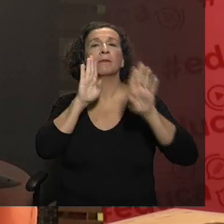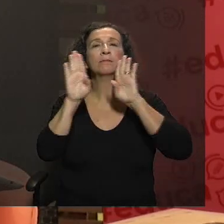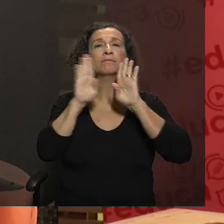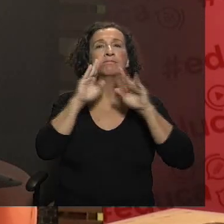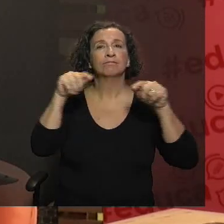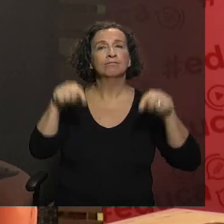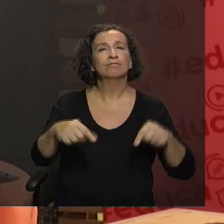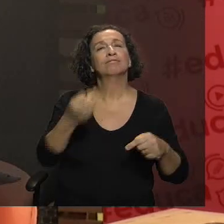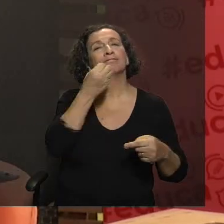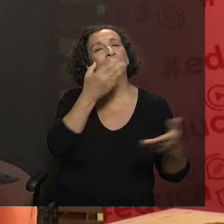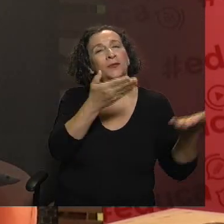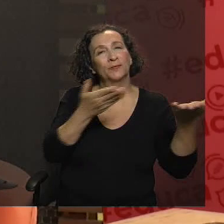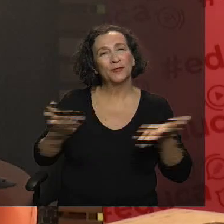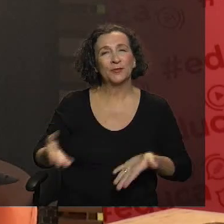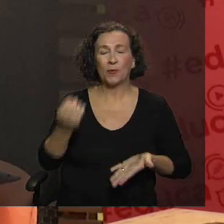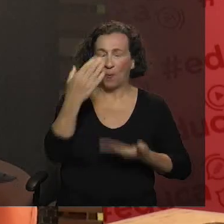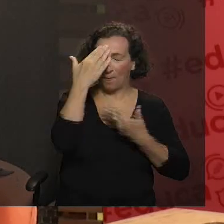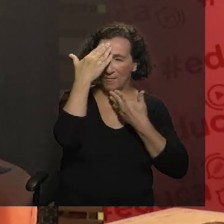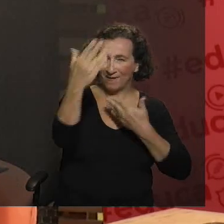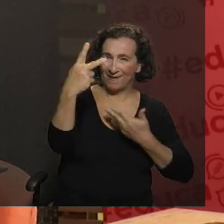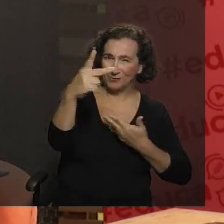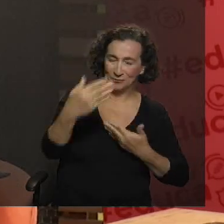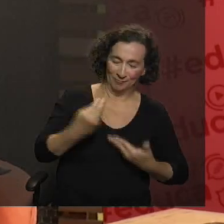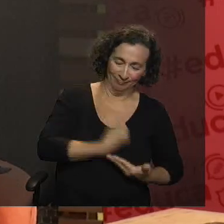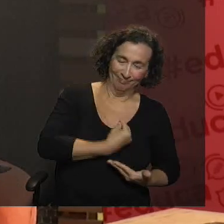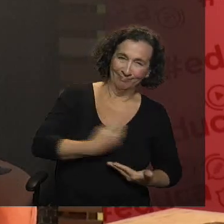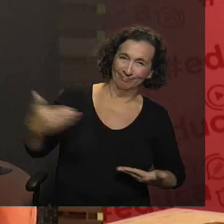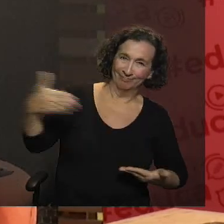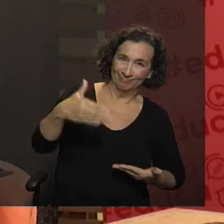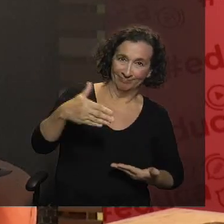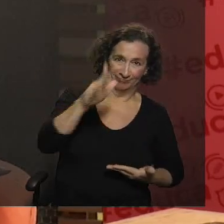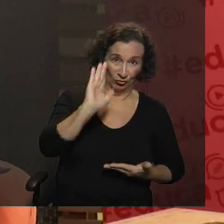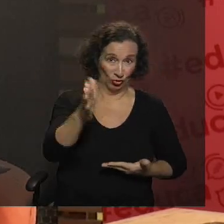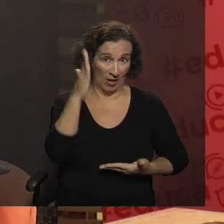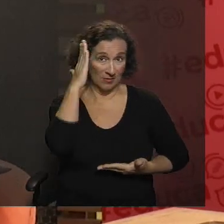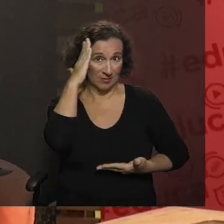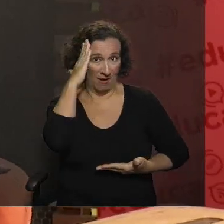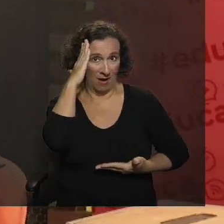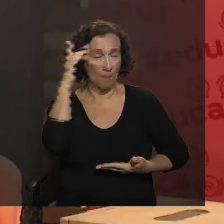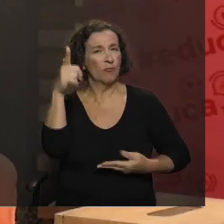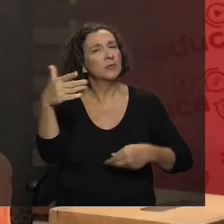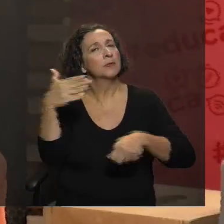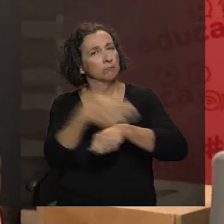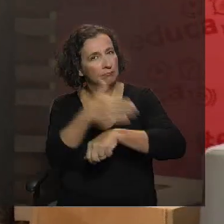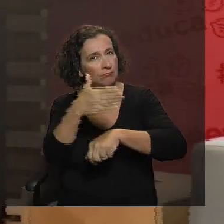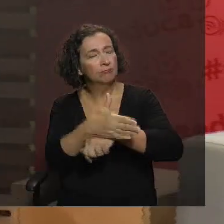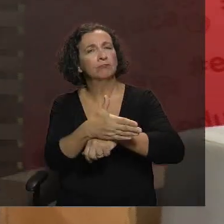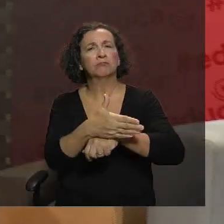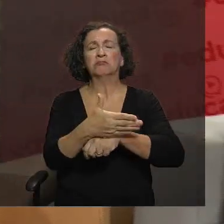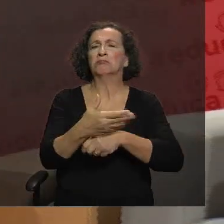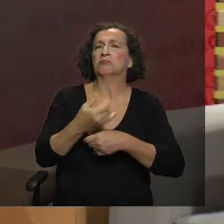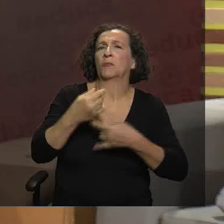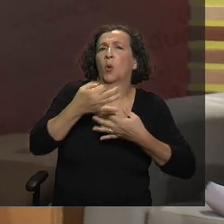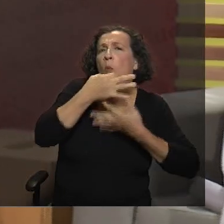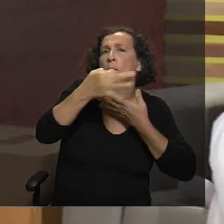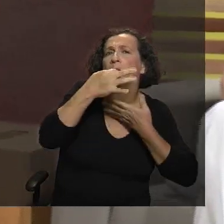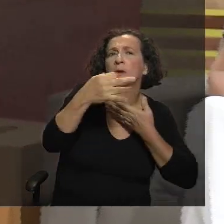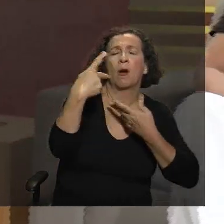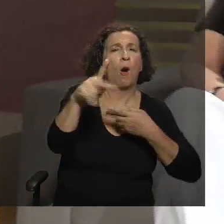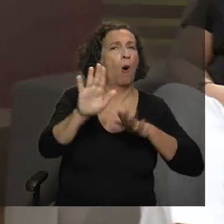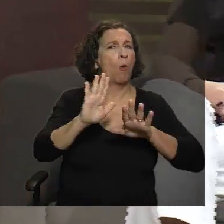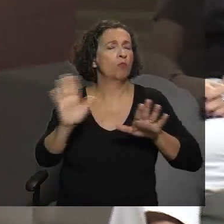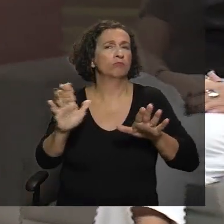Seja muito bem-vindo, obrigada pela sua companhia. Você já sabe, você participa com a gente, comenta, envia